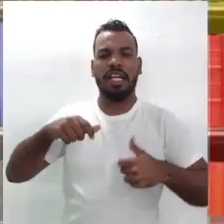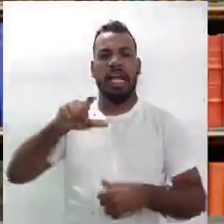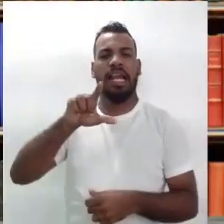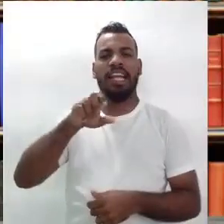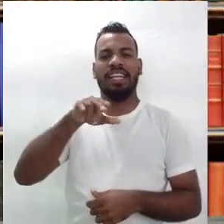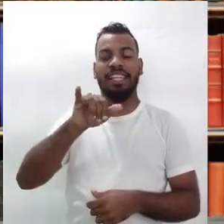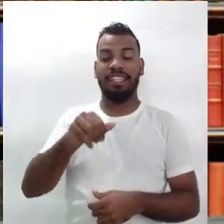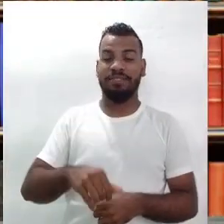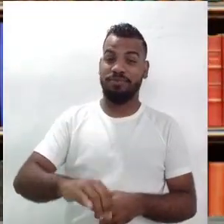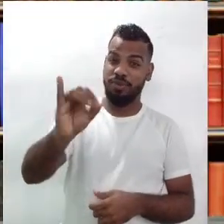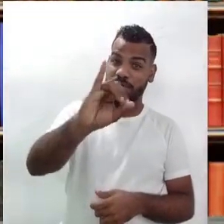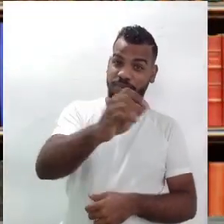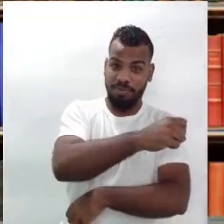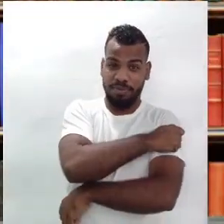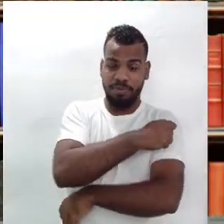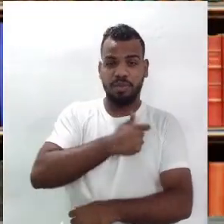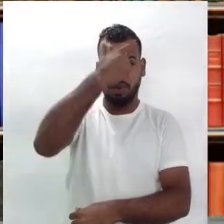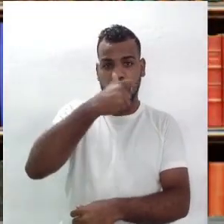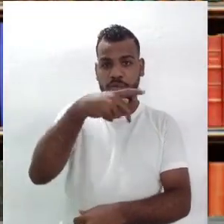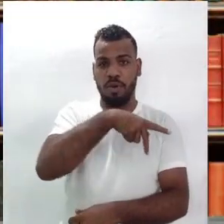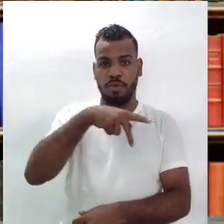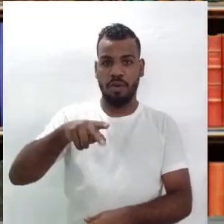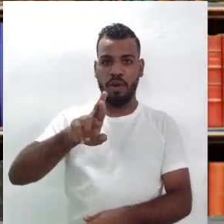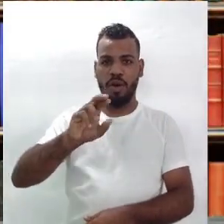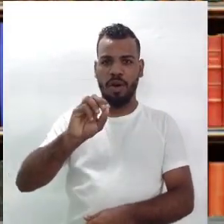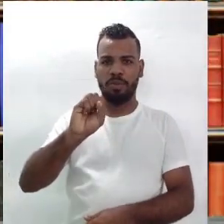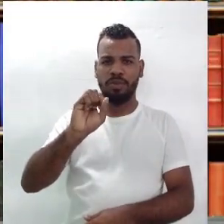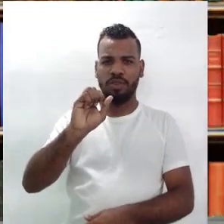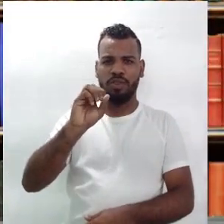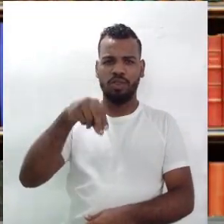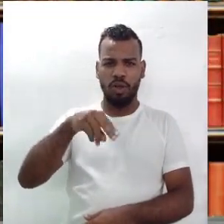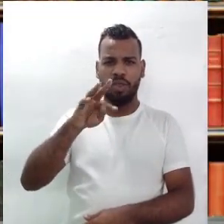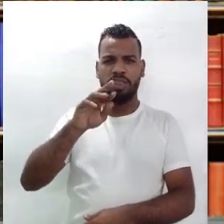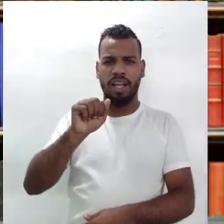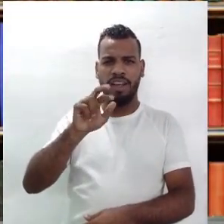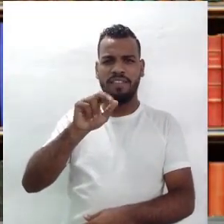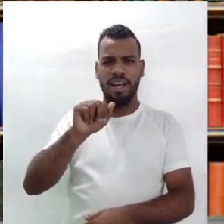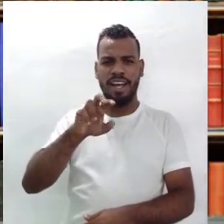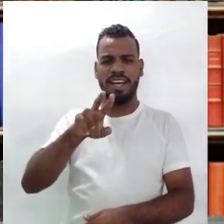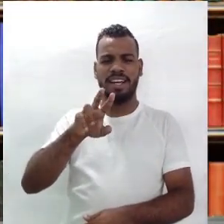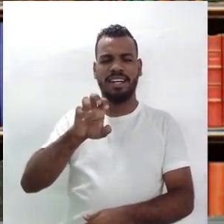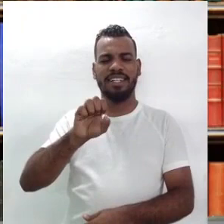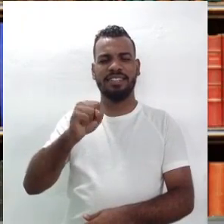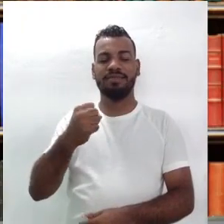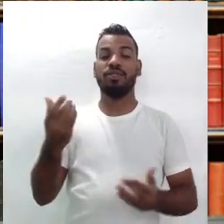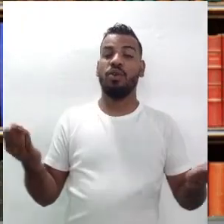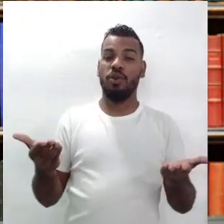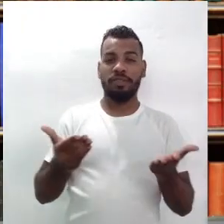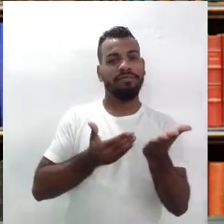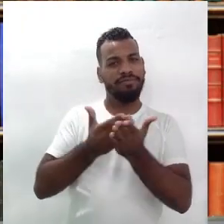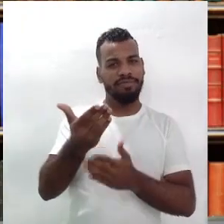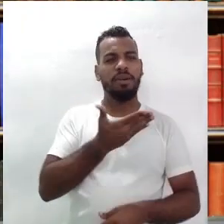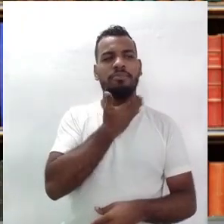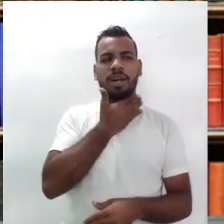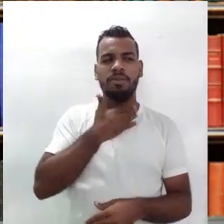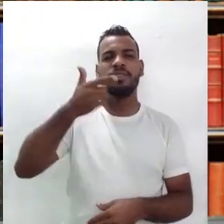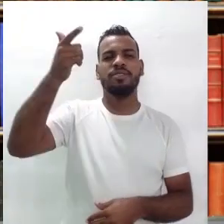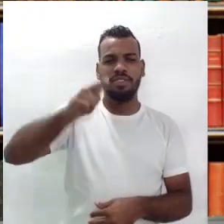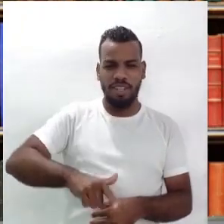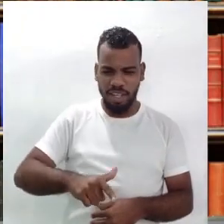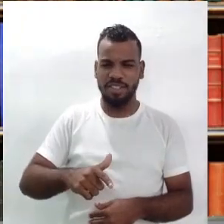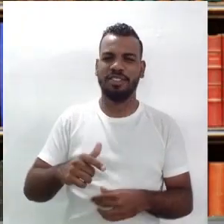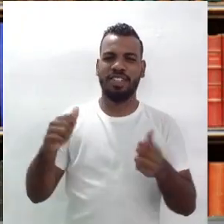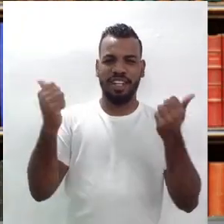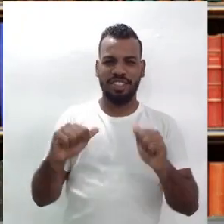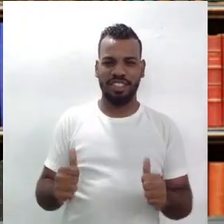Olá estudantes, eu sou o professor Robson Tavares e hoje vamos ter mais um papo artístico literário.